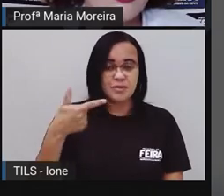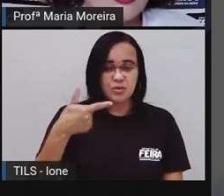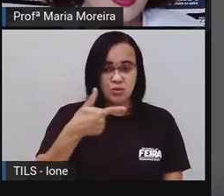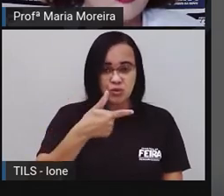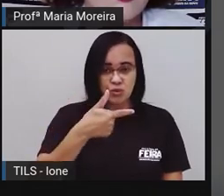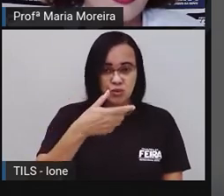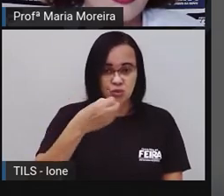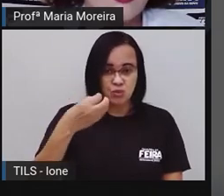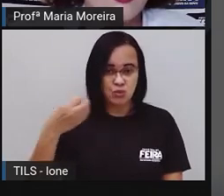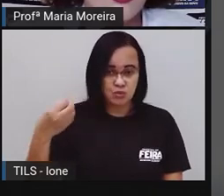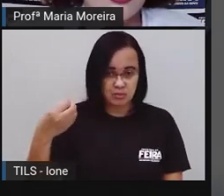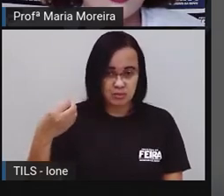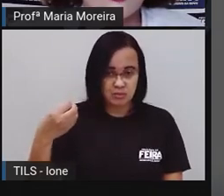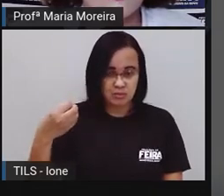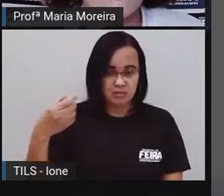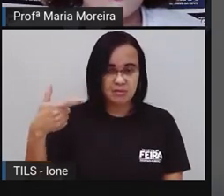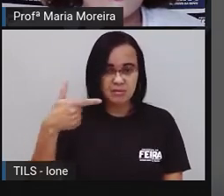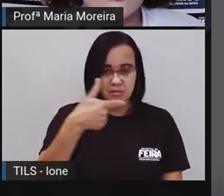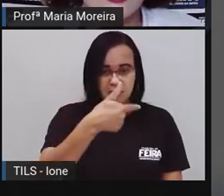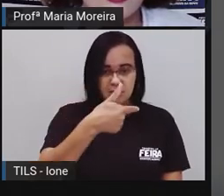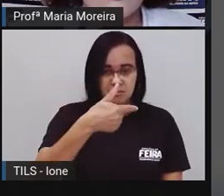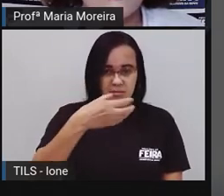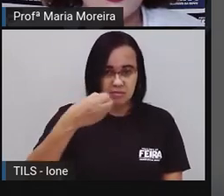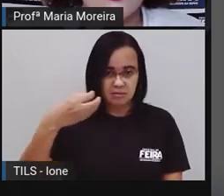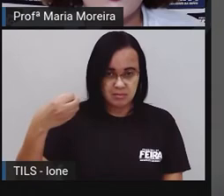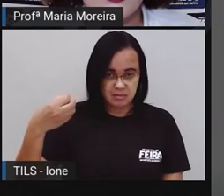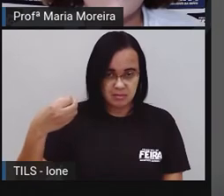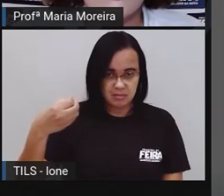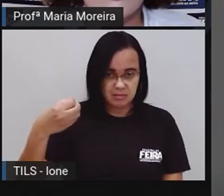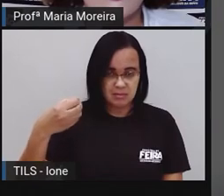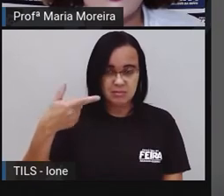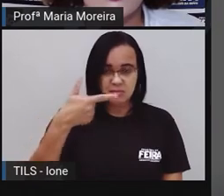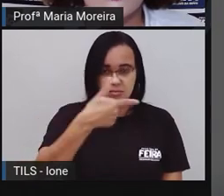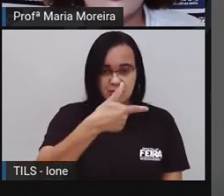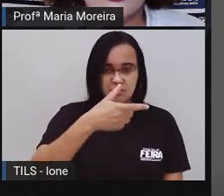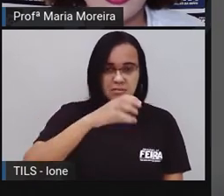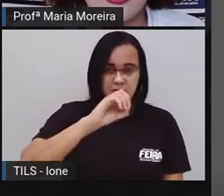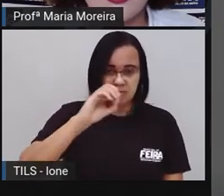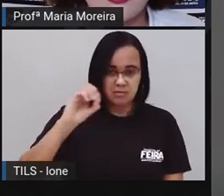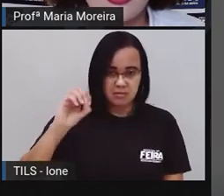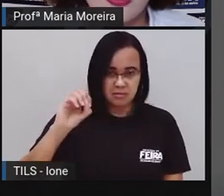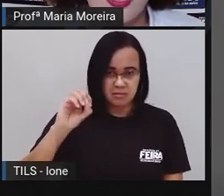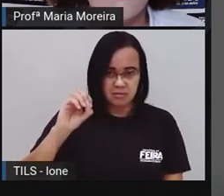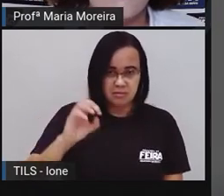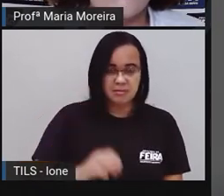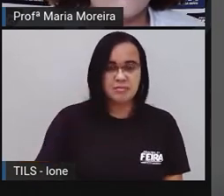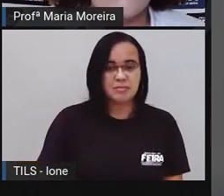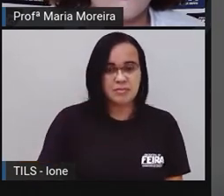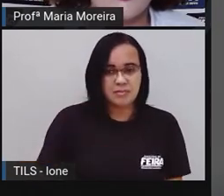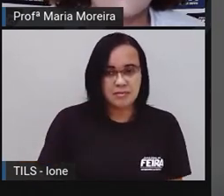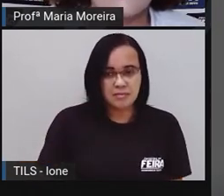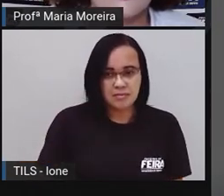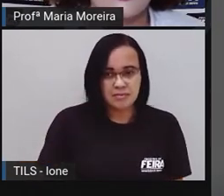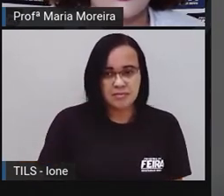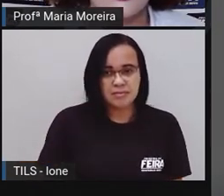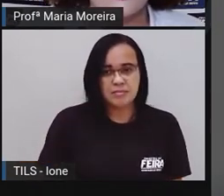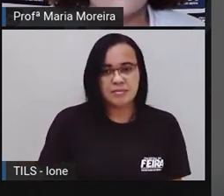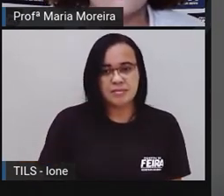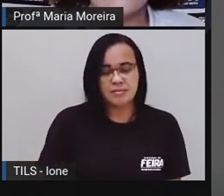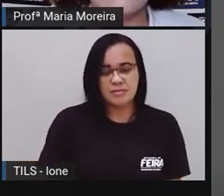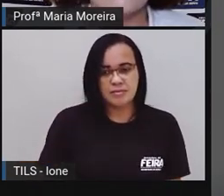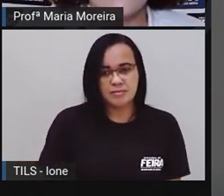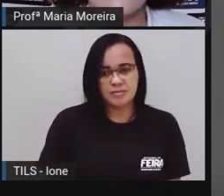duzentas unidades, não é isso? Então, eu tenho duzentos mais quanto? Duzentos. E aí, eu vou somar isso aqui.